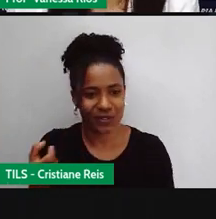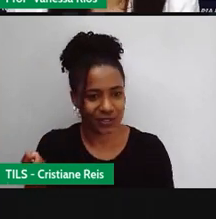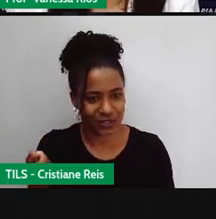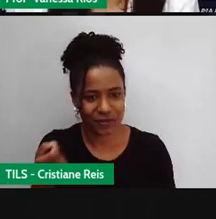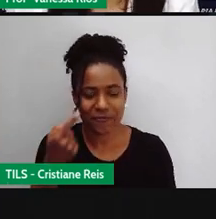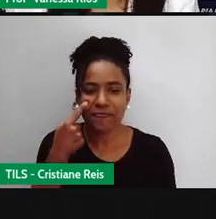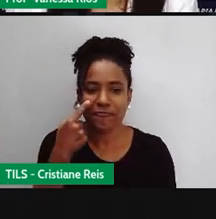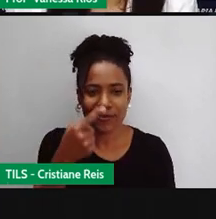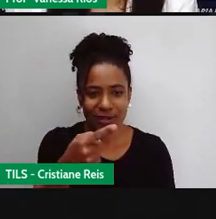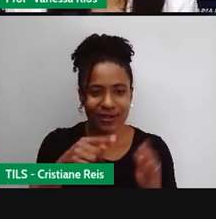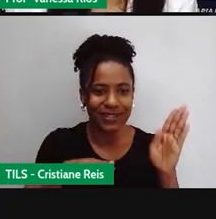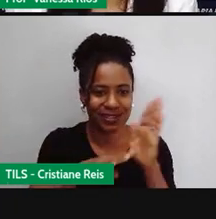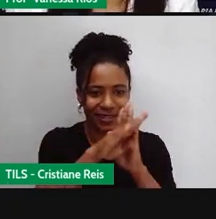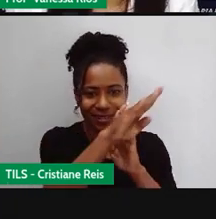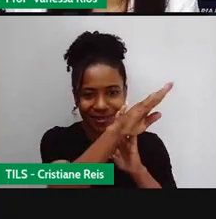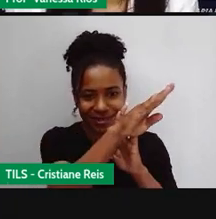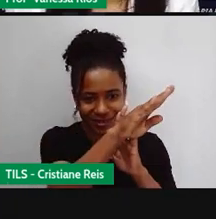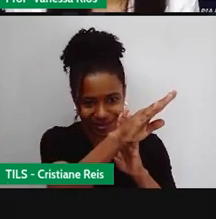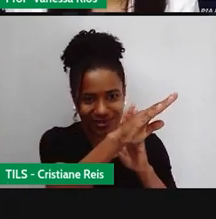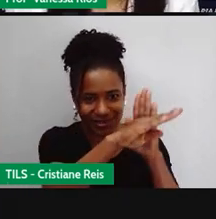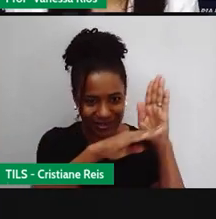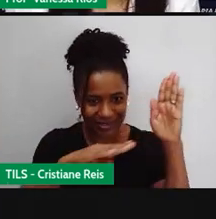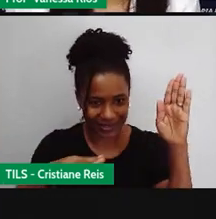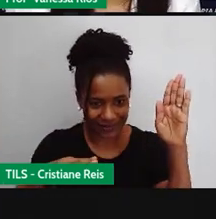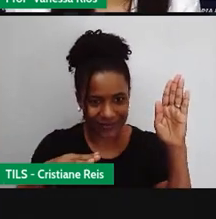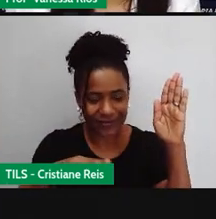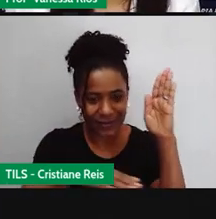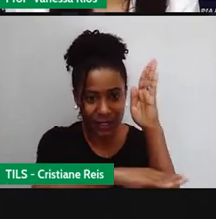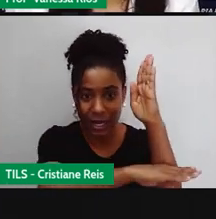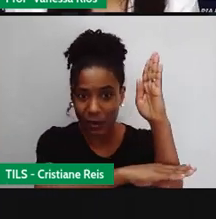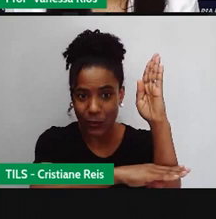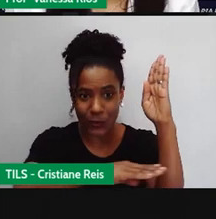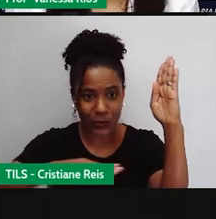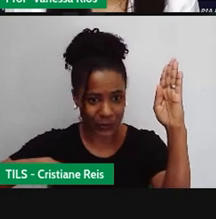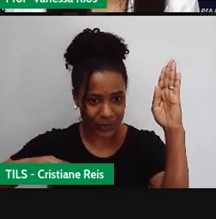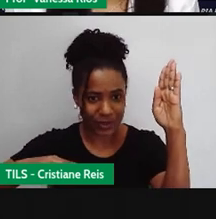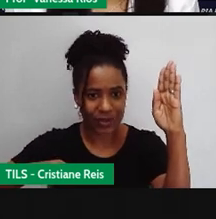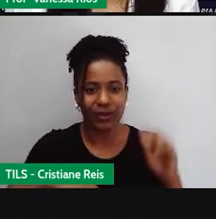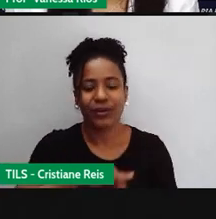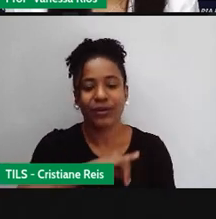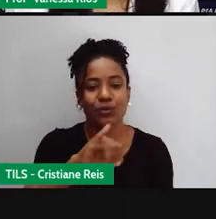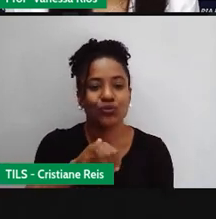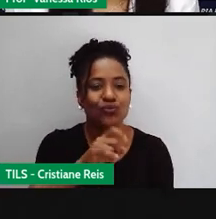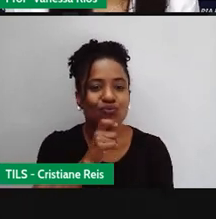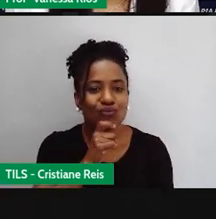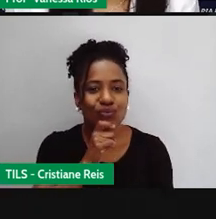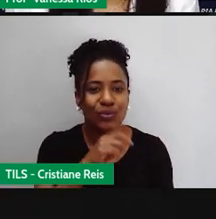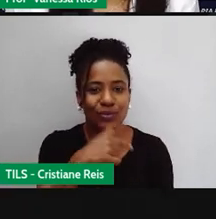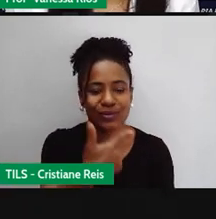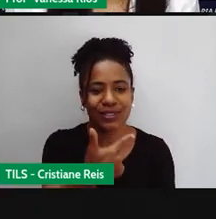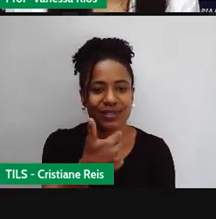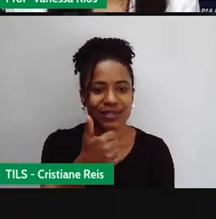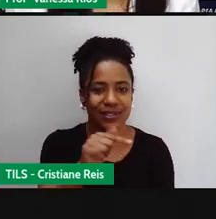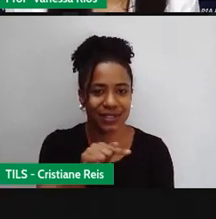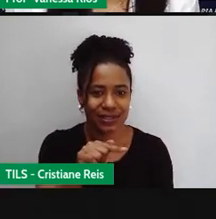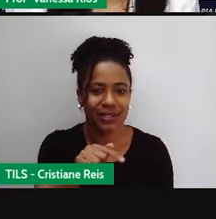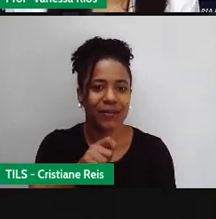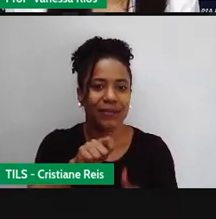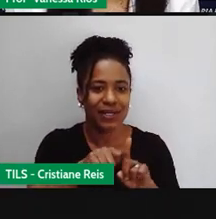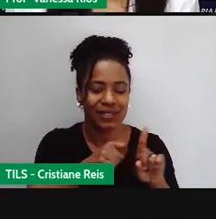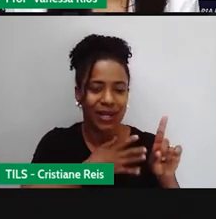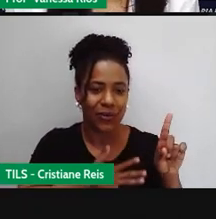E aí, a gente observa. em julho 217, em agosto 190, em